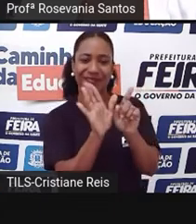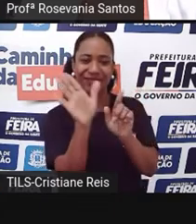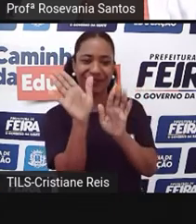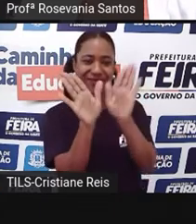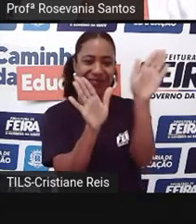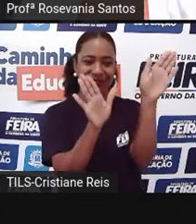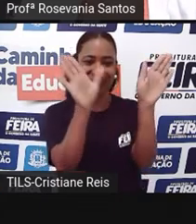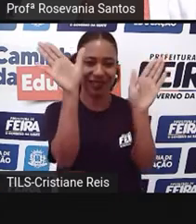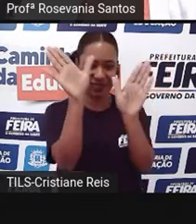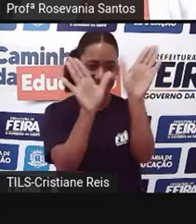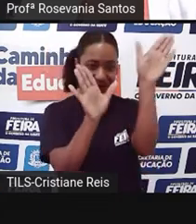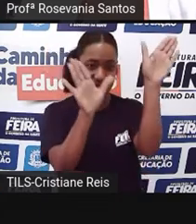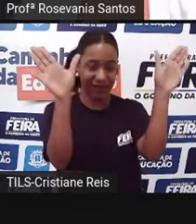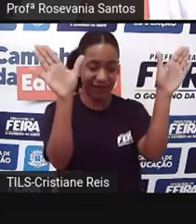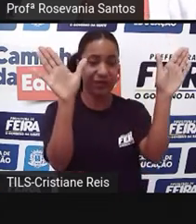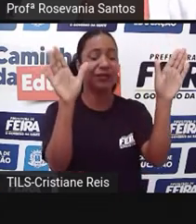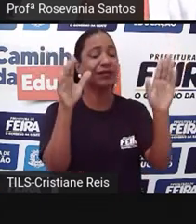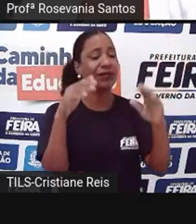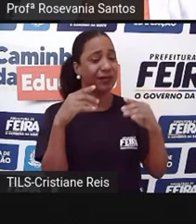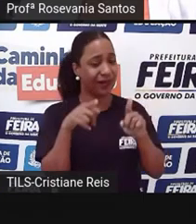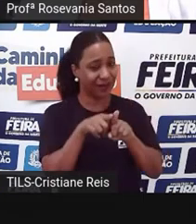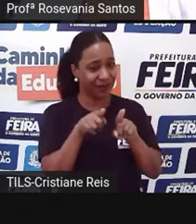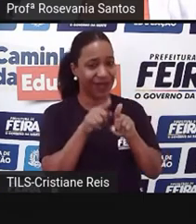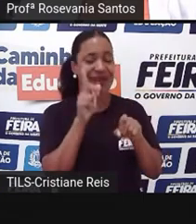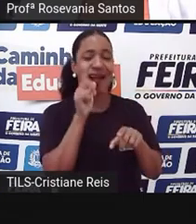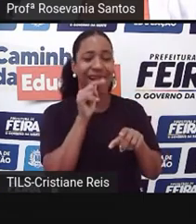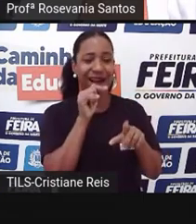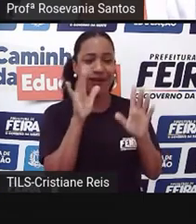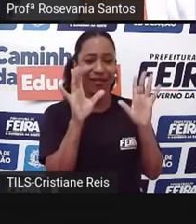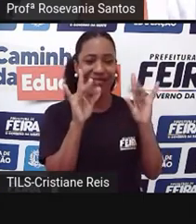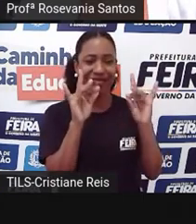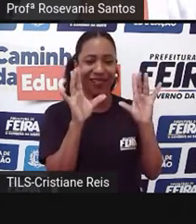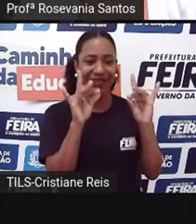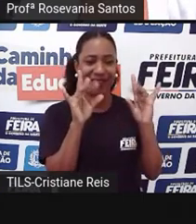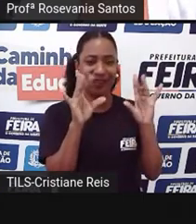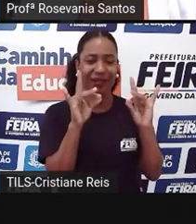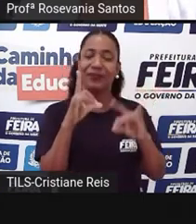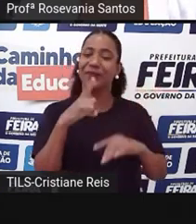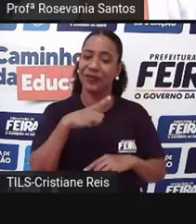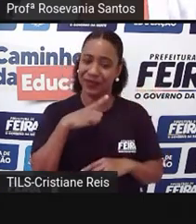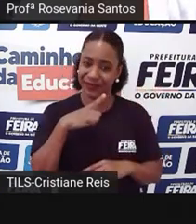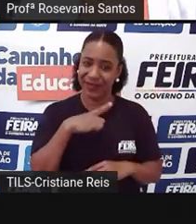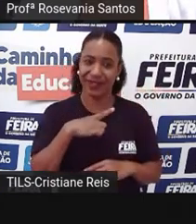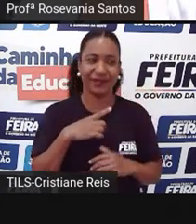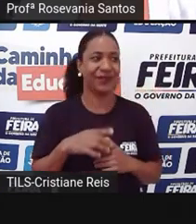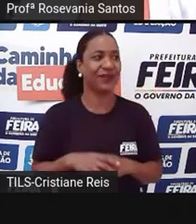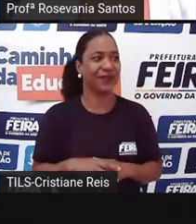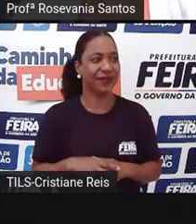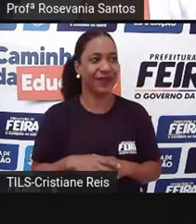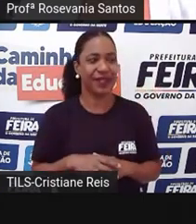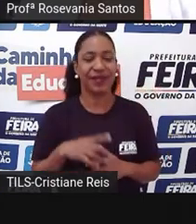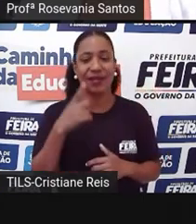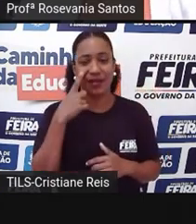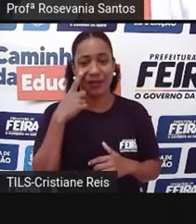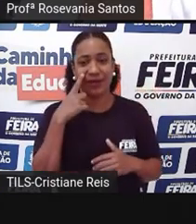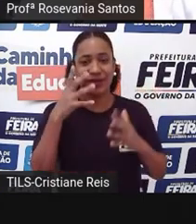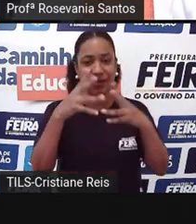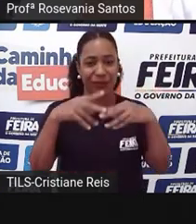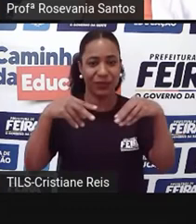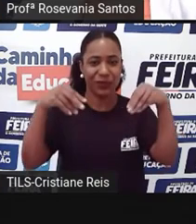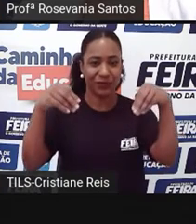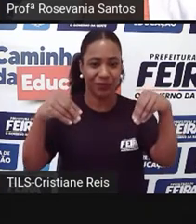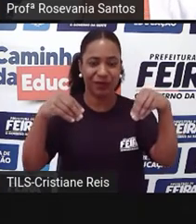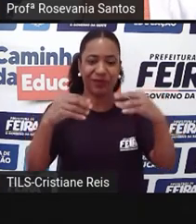ricas em água, né? Então, você vê aí o solo já meio desnudado por conta da vegetação que